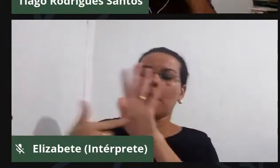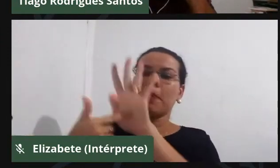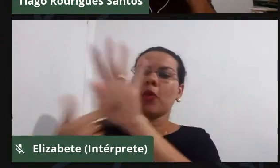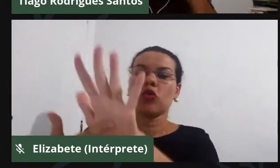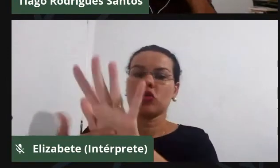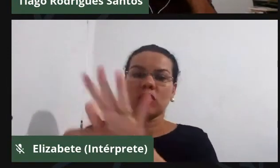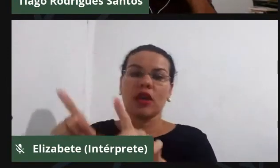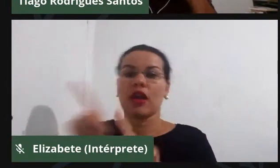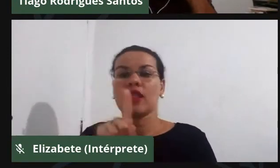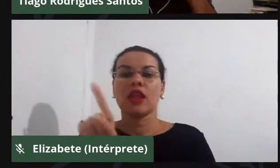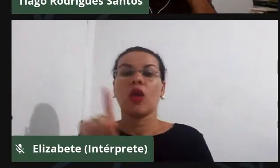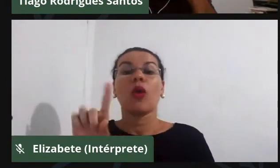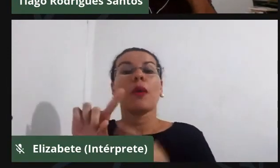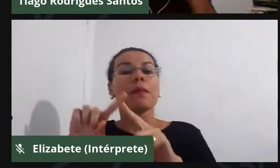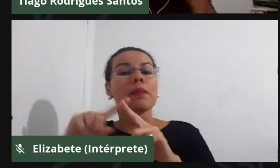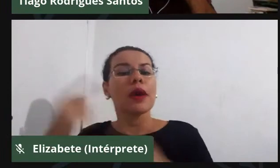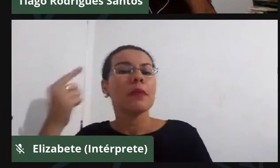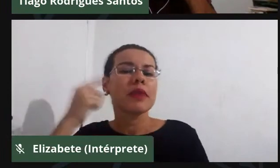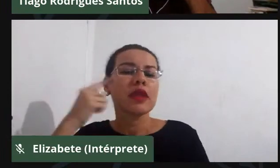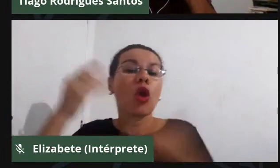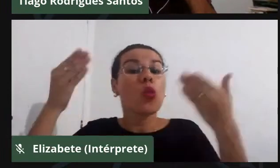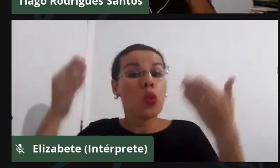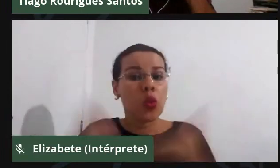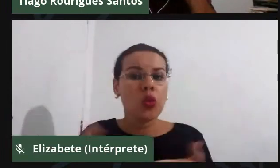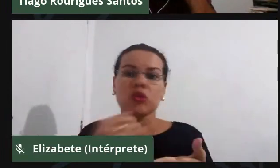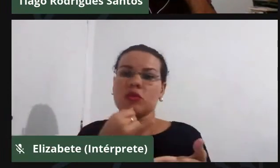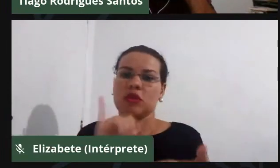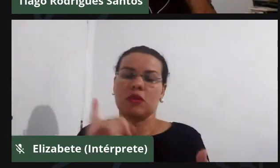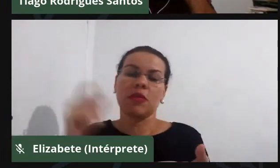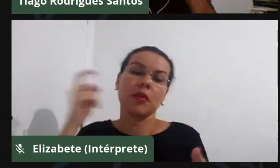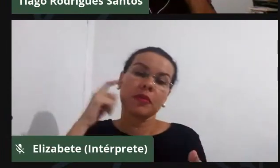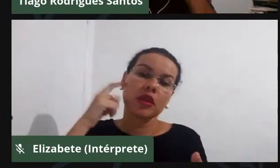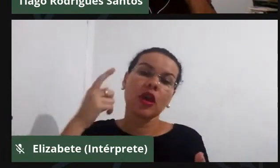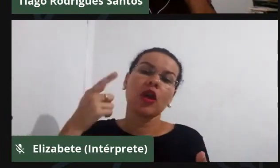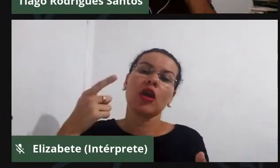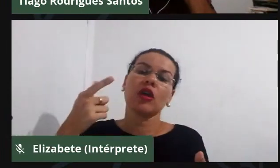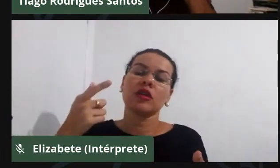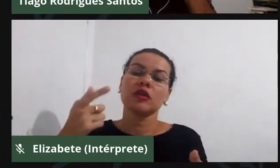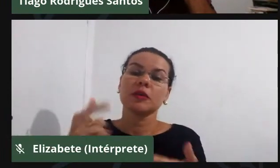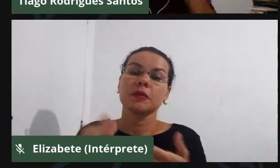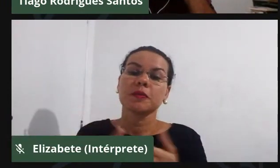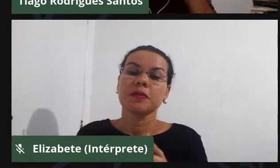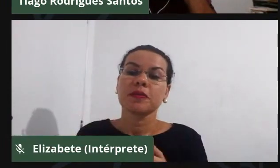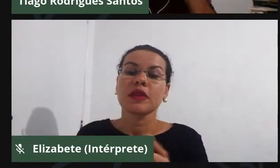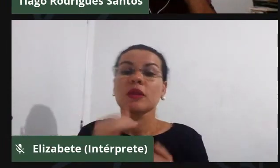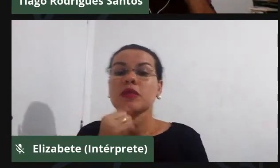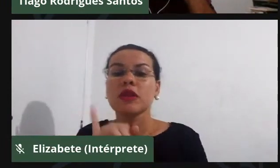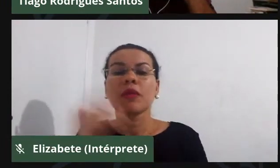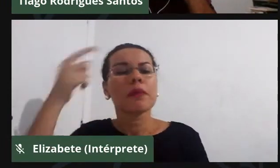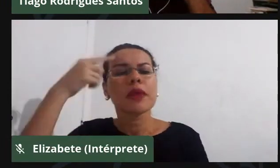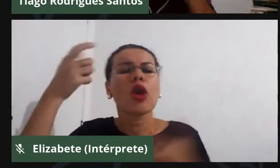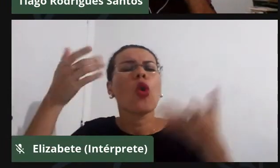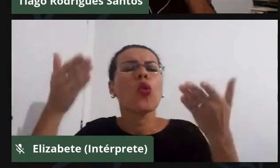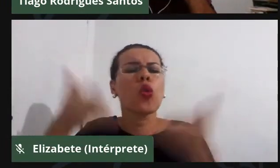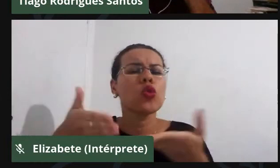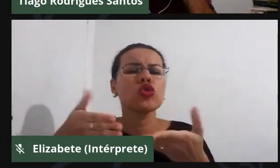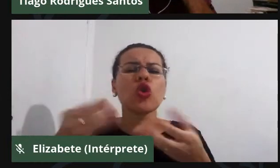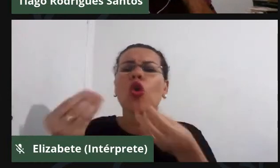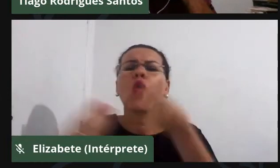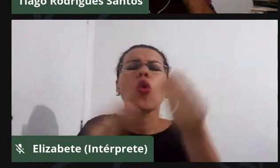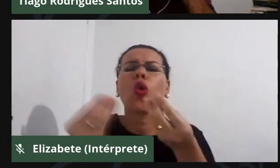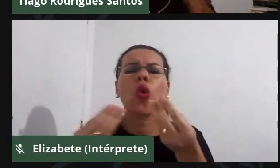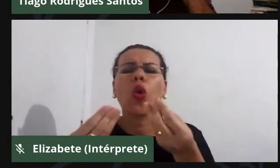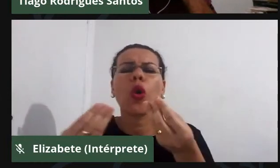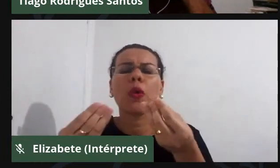pouquinho mesmo, mas aí a gente está chamando de ontem e quando a gente vai pensar hoje, como é que esse quilombo está se